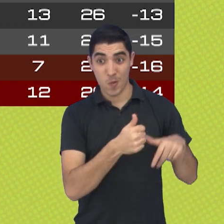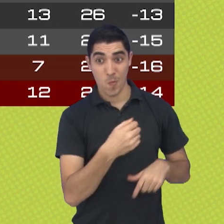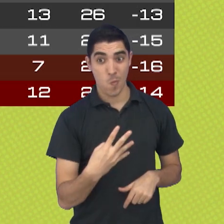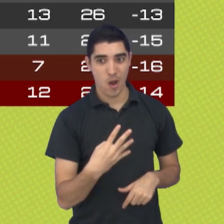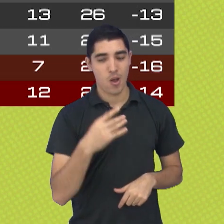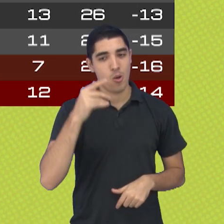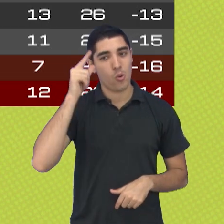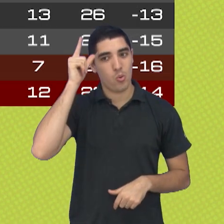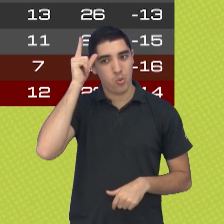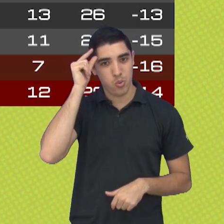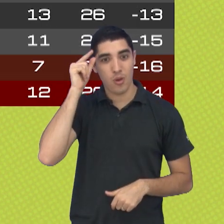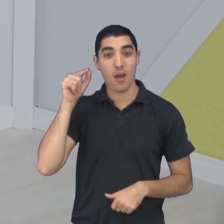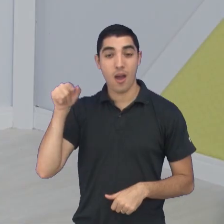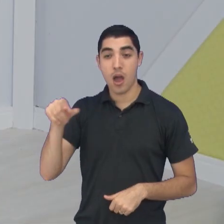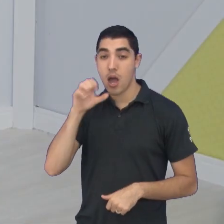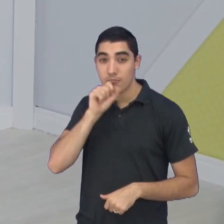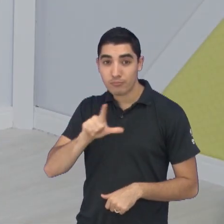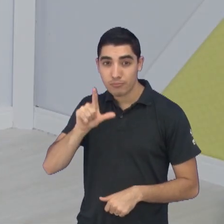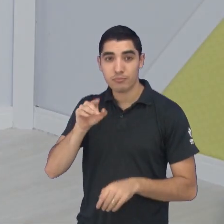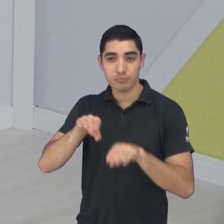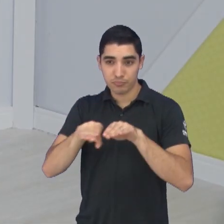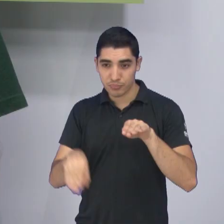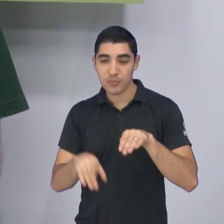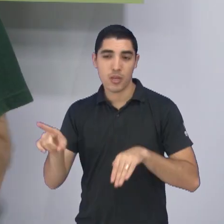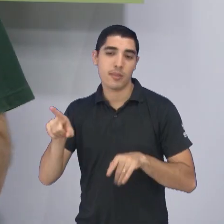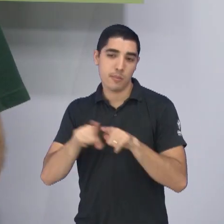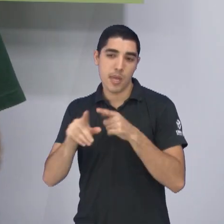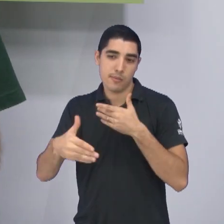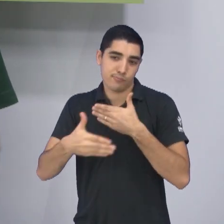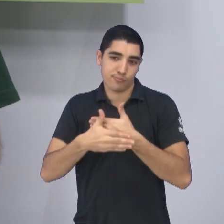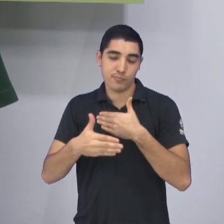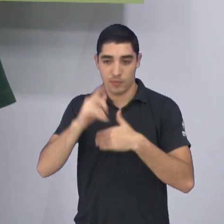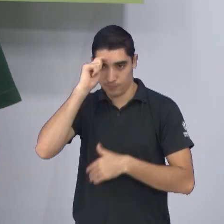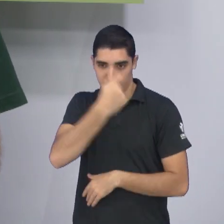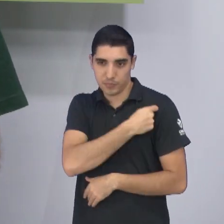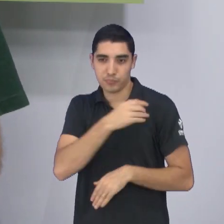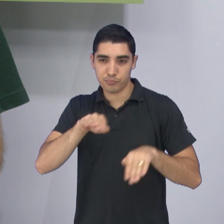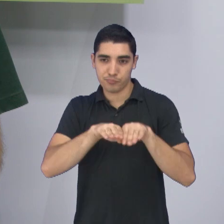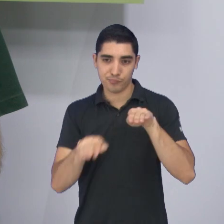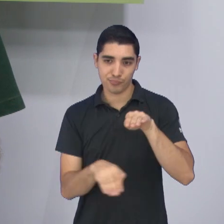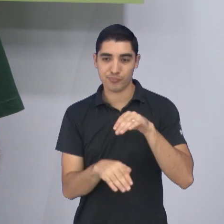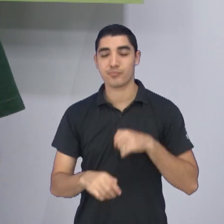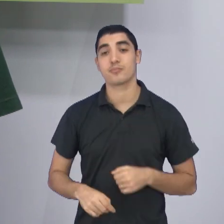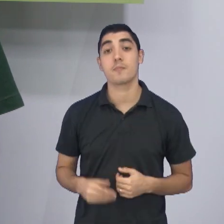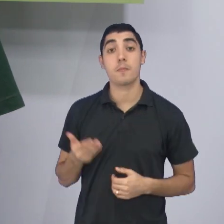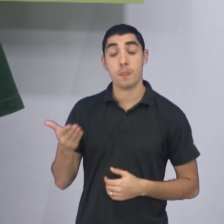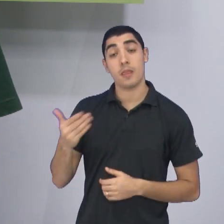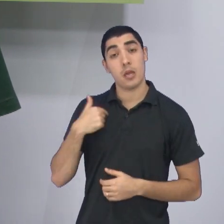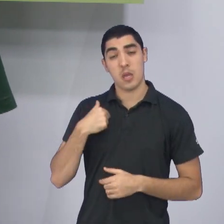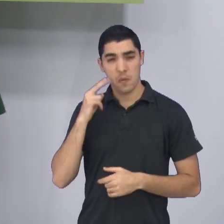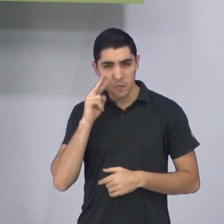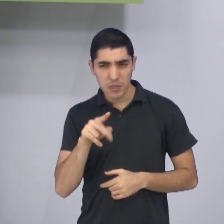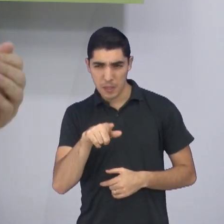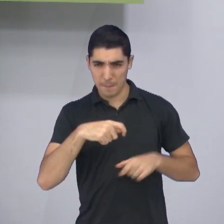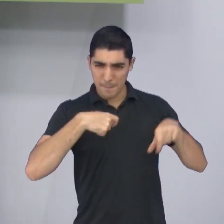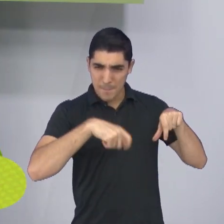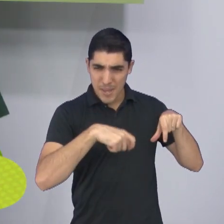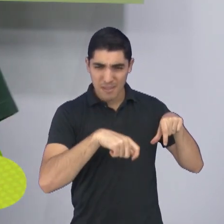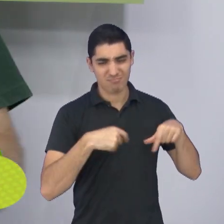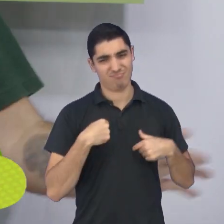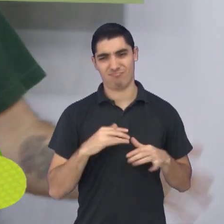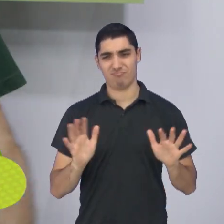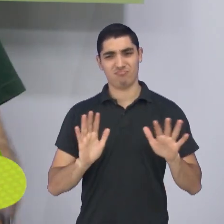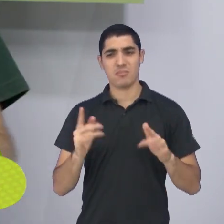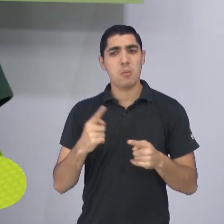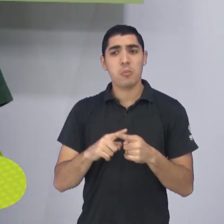Escapou, Independente e América Caíra. Brunão, no pique. É, eu não sei, eu não daria pênalti, pelo menos por essa imagem, né? Porque o jogador